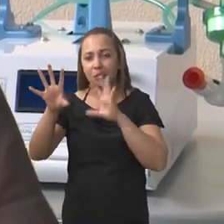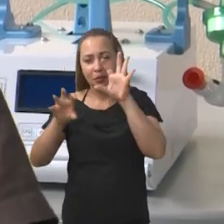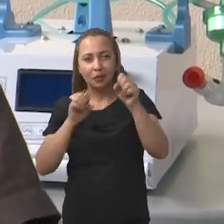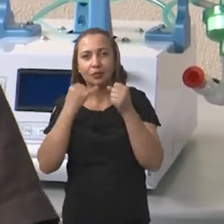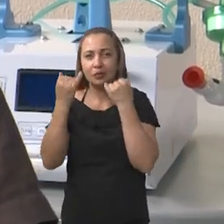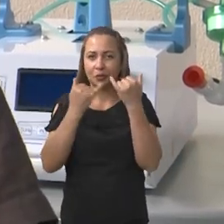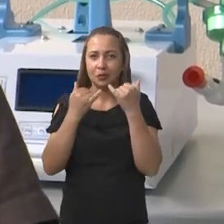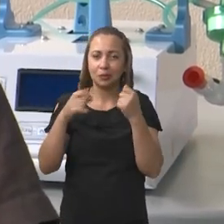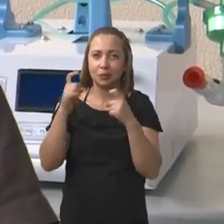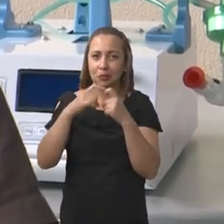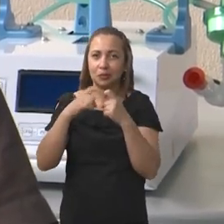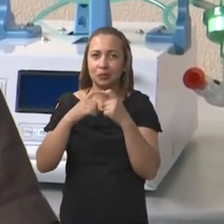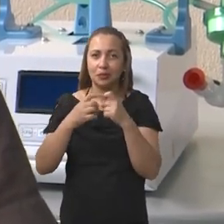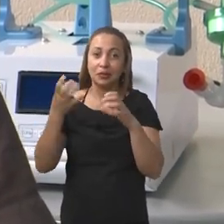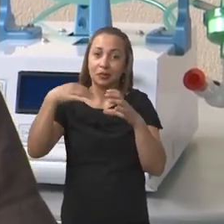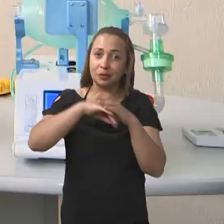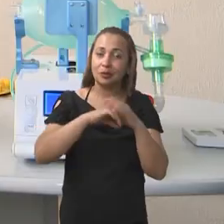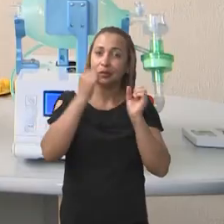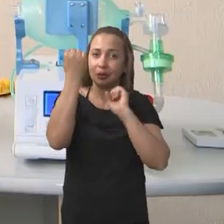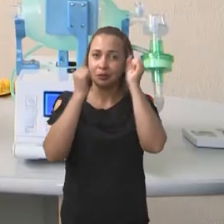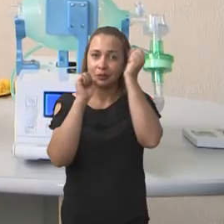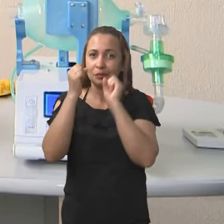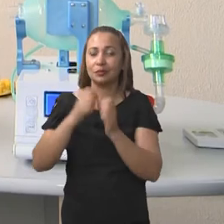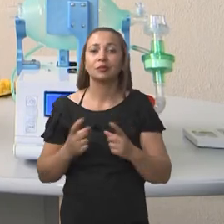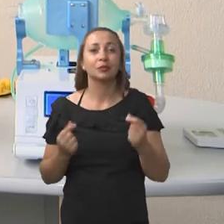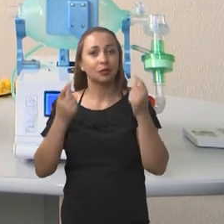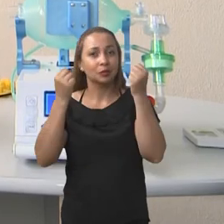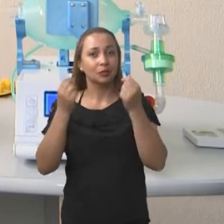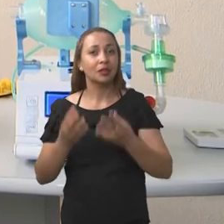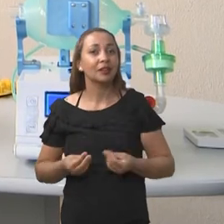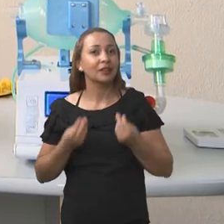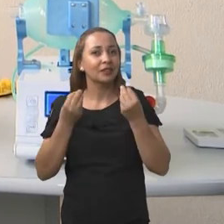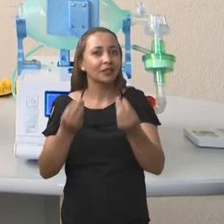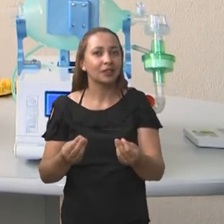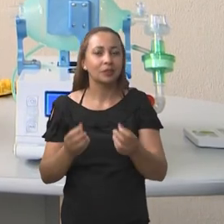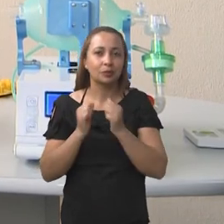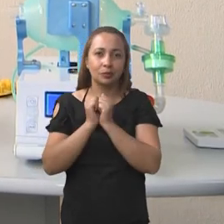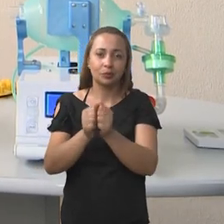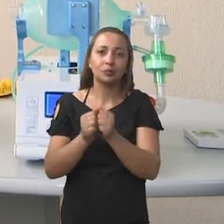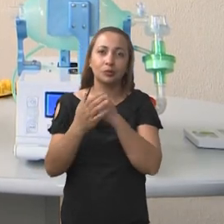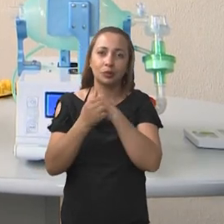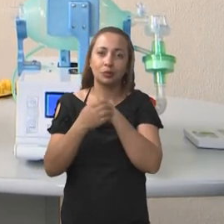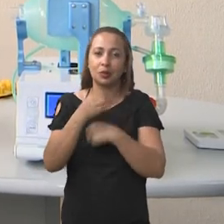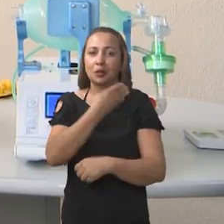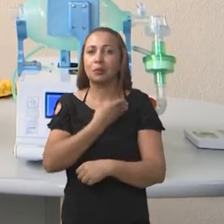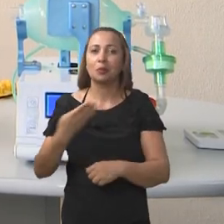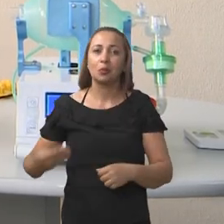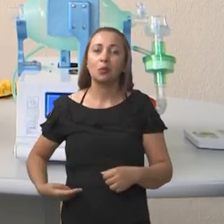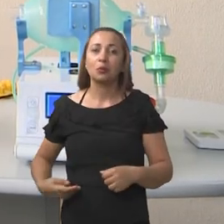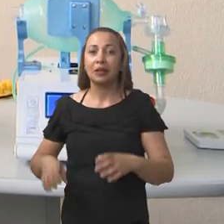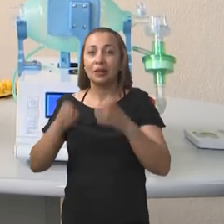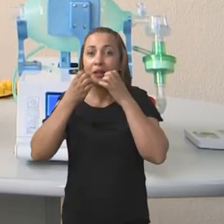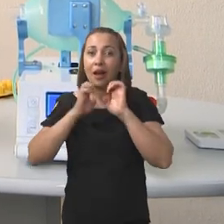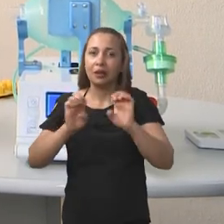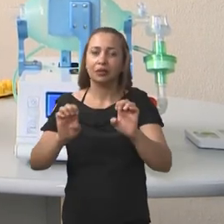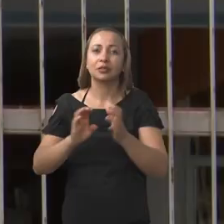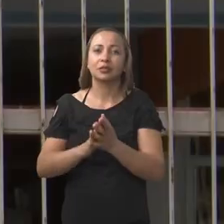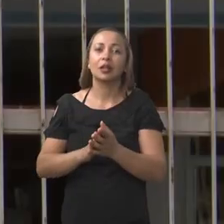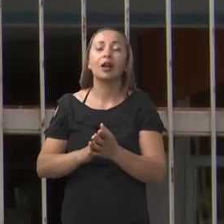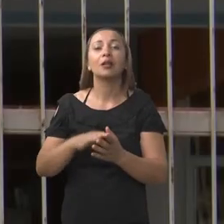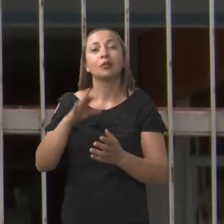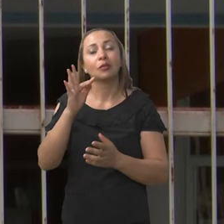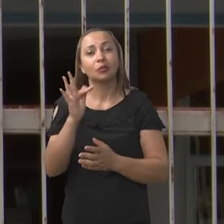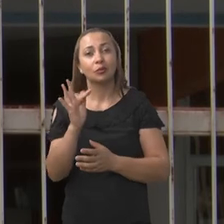área médica para poder introduzir no equipamento. Com recursos disponibilizados por meio de chamada pública emergencial, a